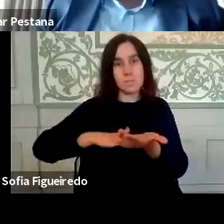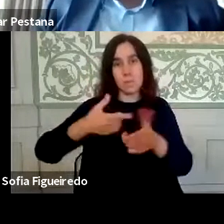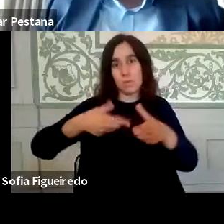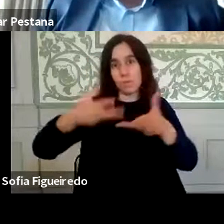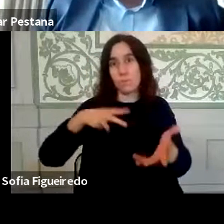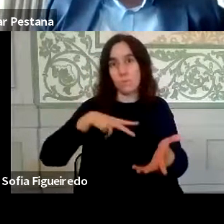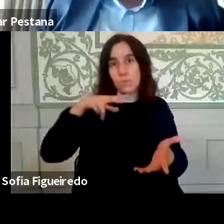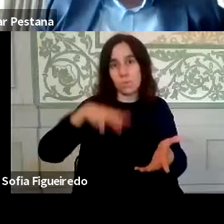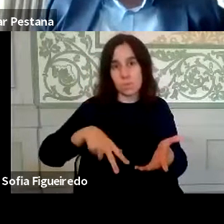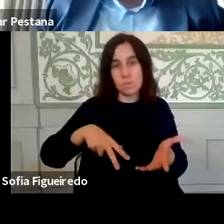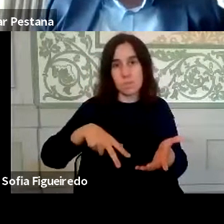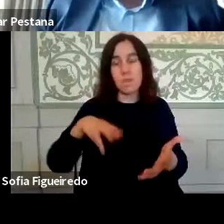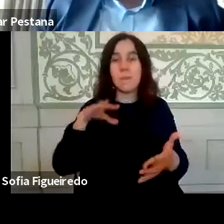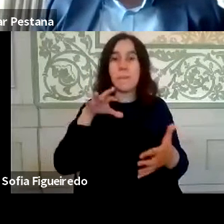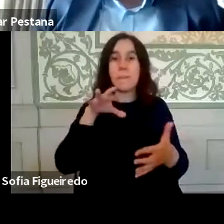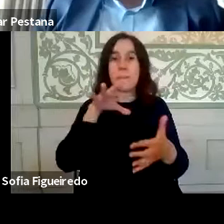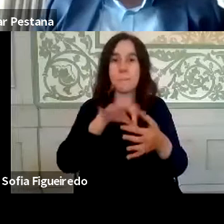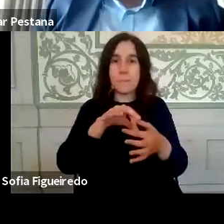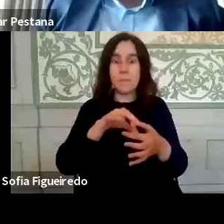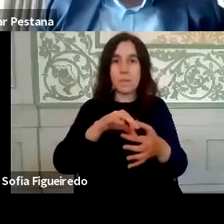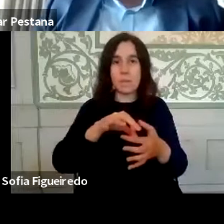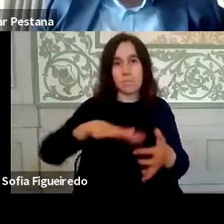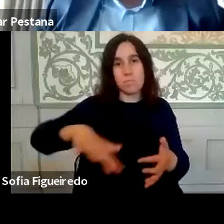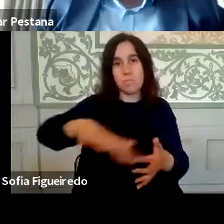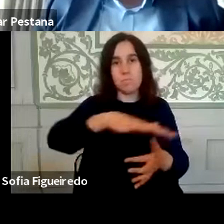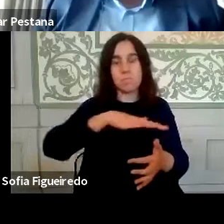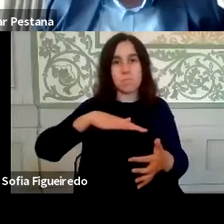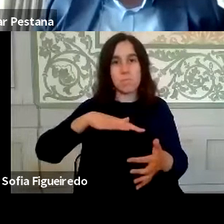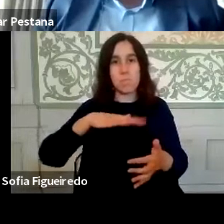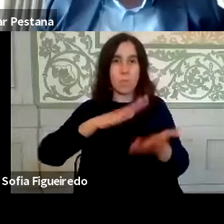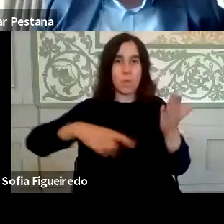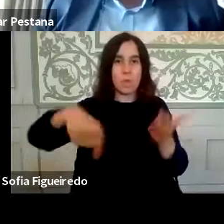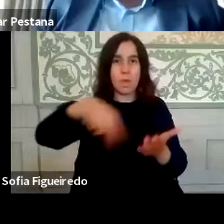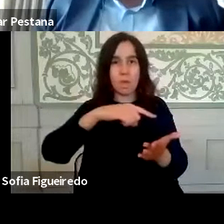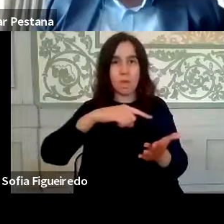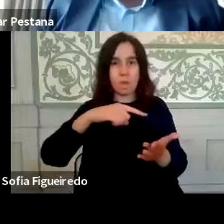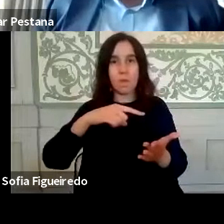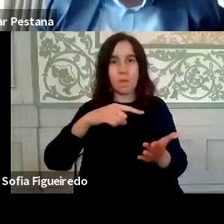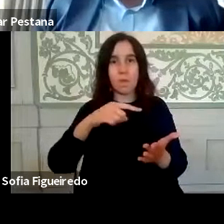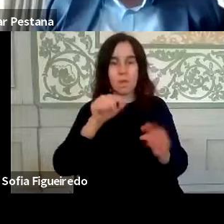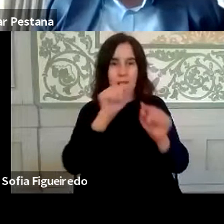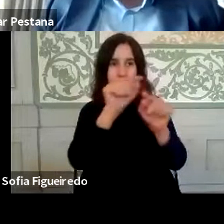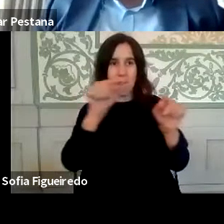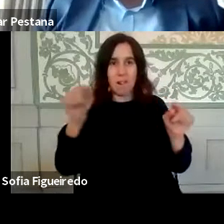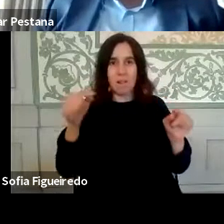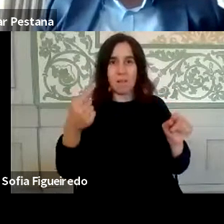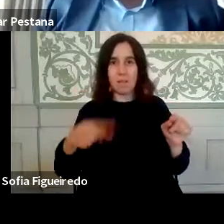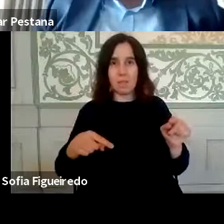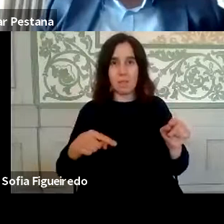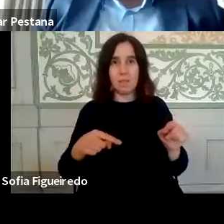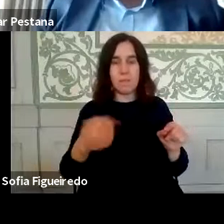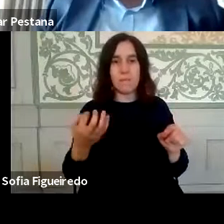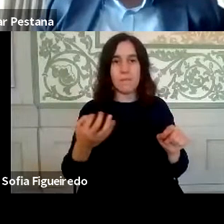portuguesa para todos os nossos colegas que estão aí do outro lado e que têm deficiência